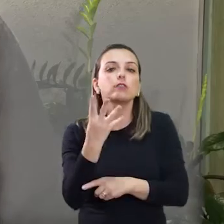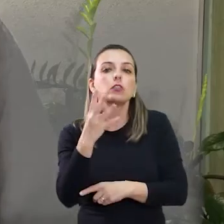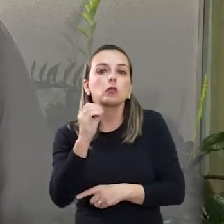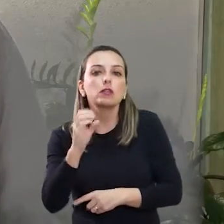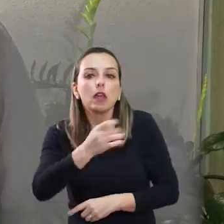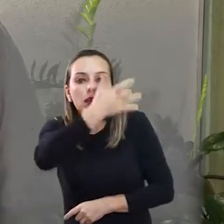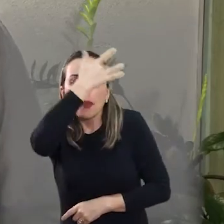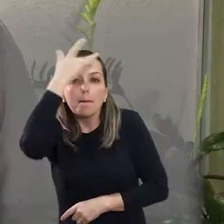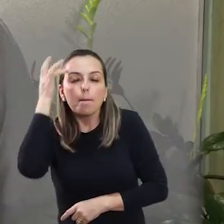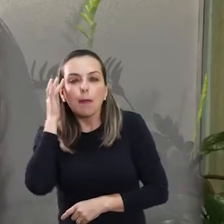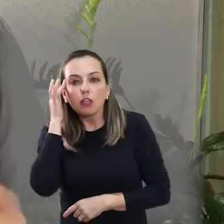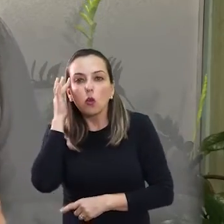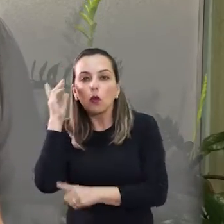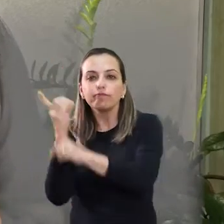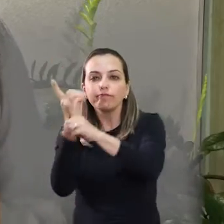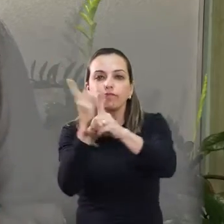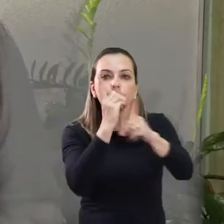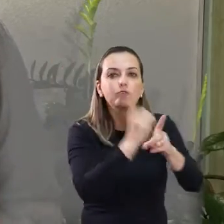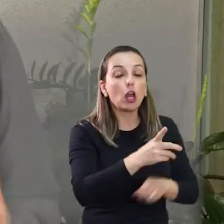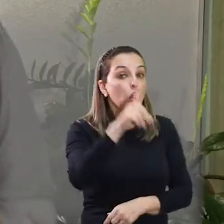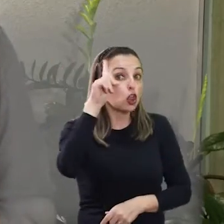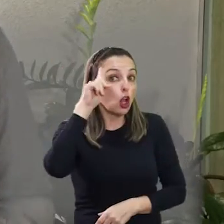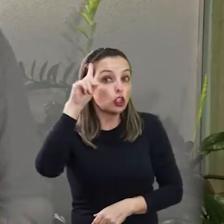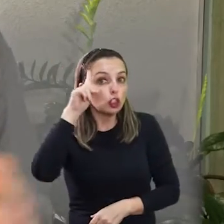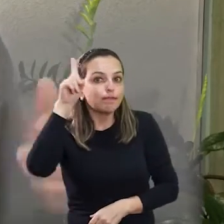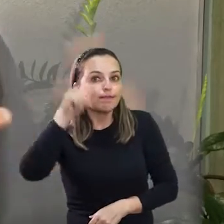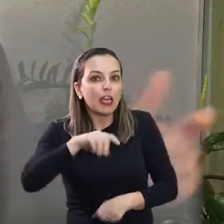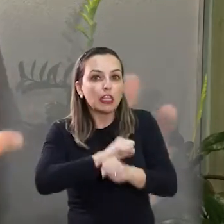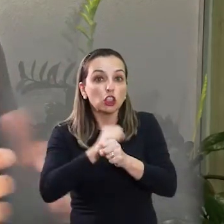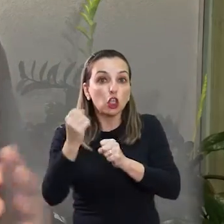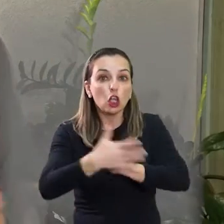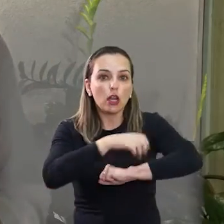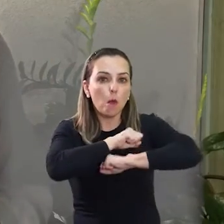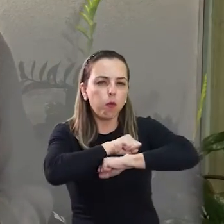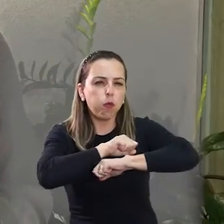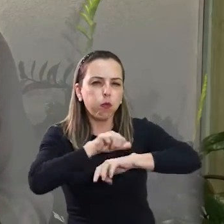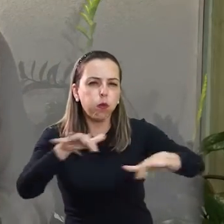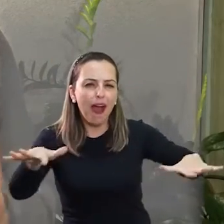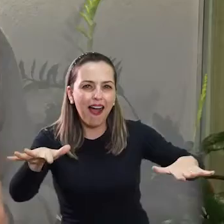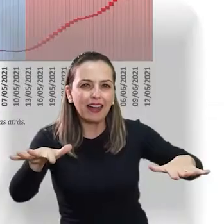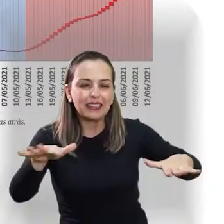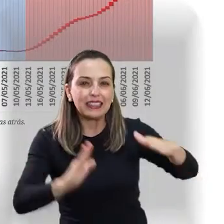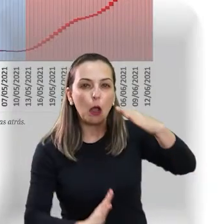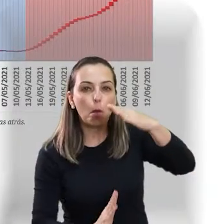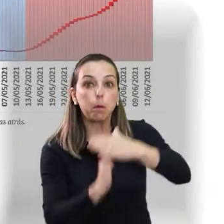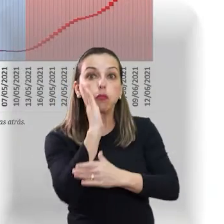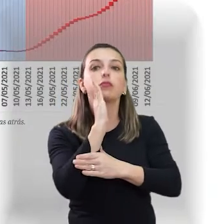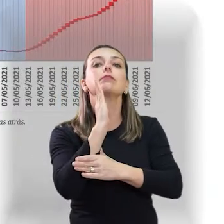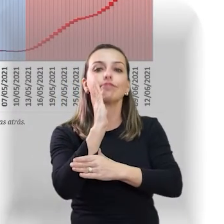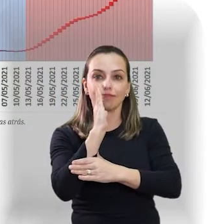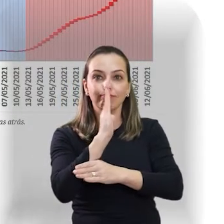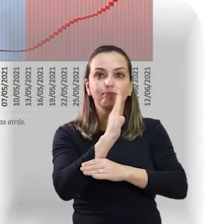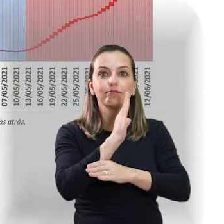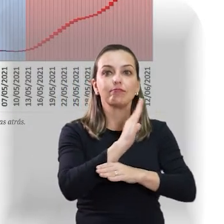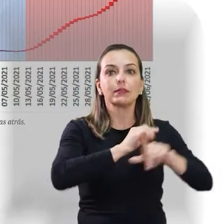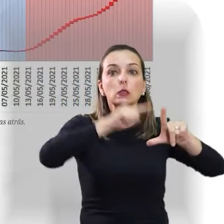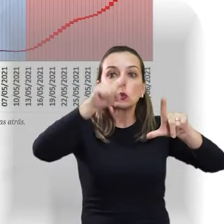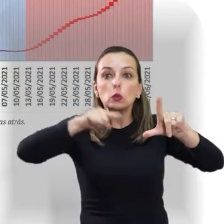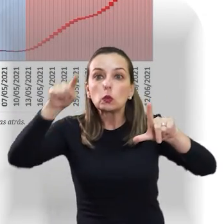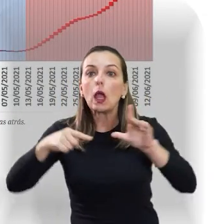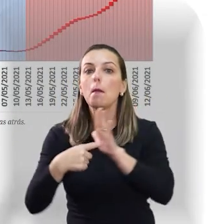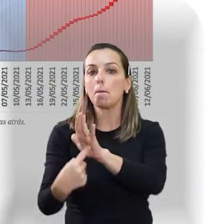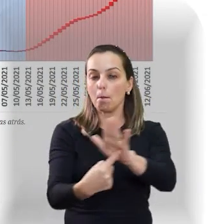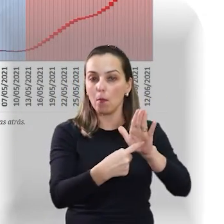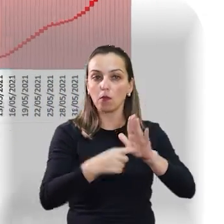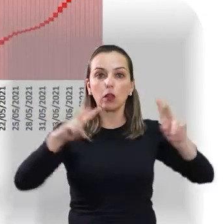dia. A piora da pandemia também é vista por meio de outros índices. A média móvel de casos diários de